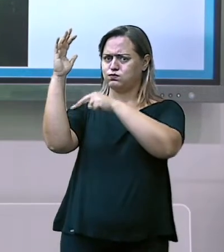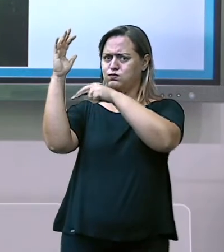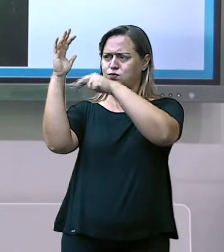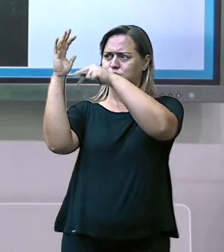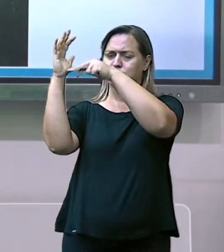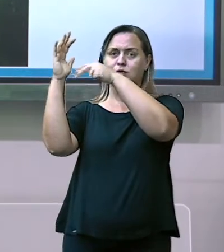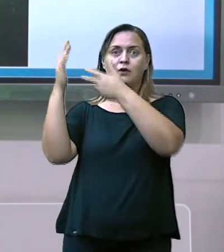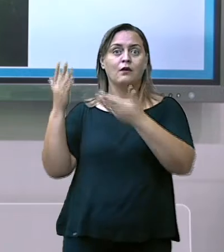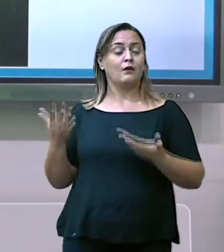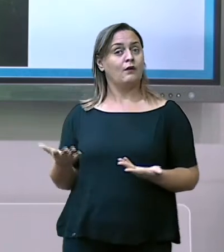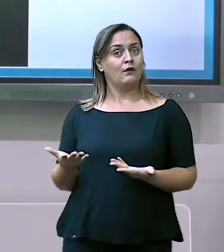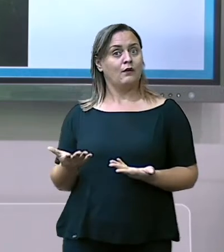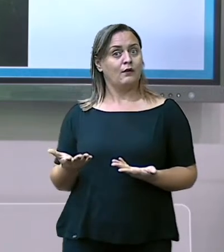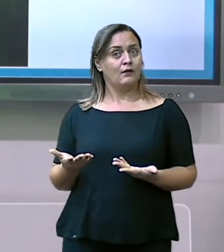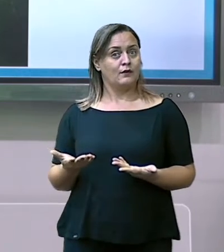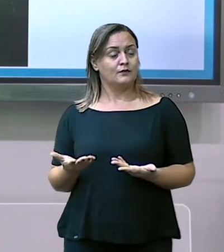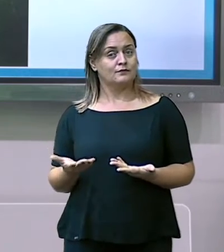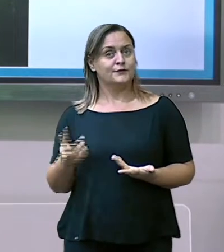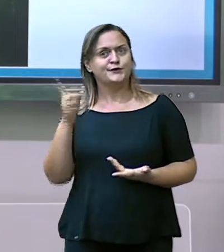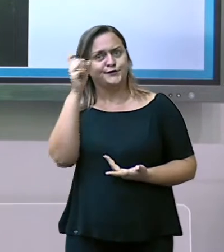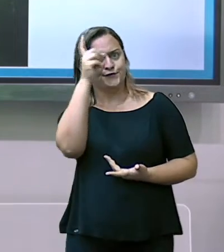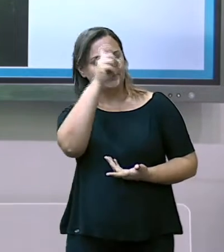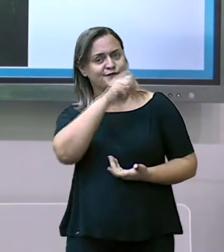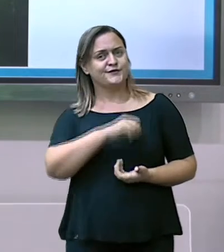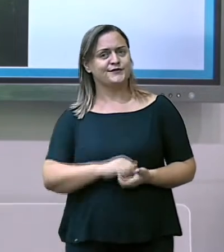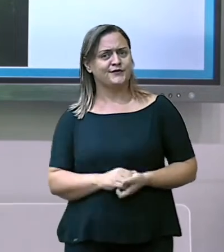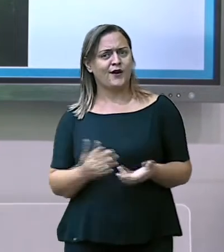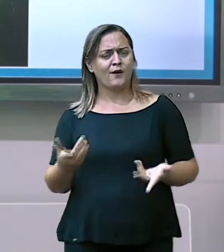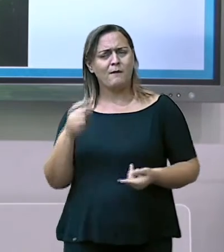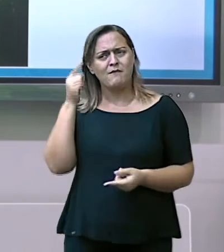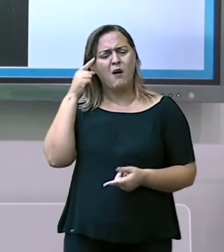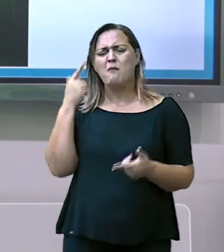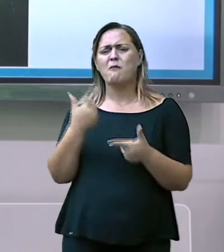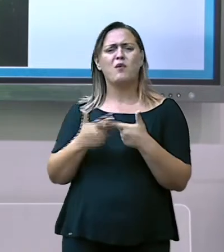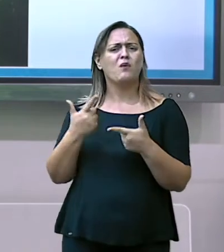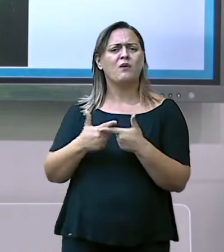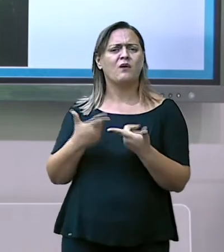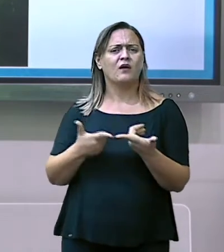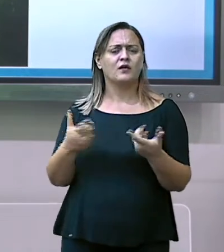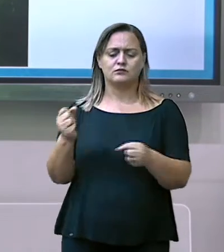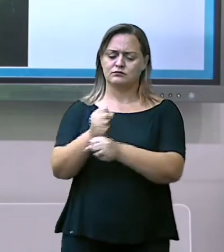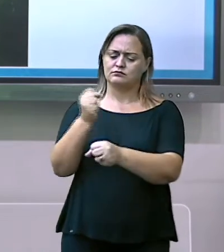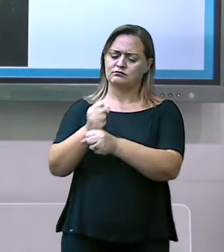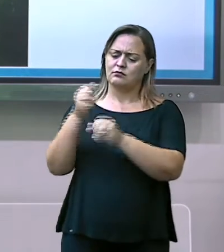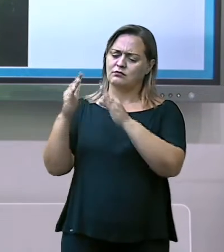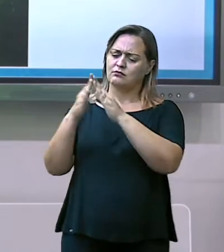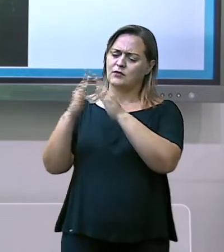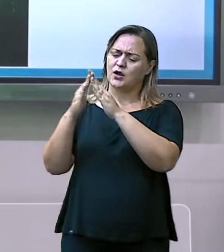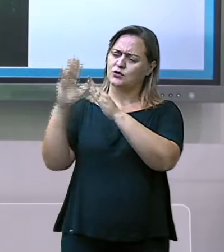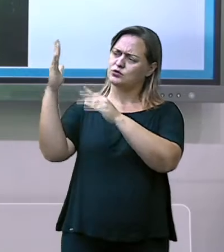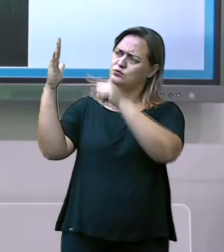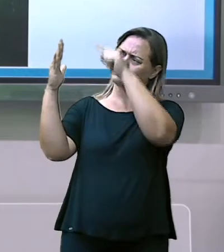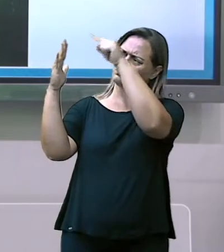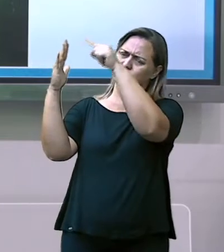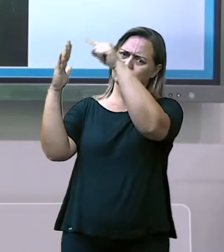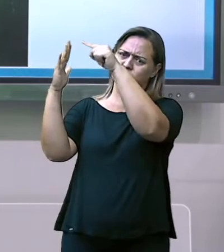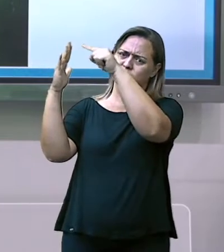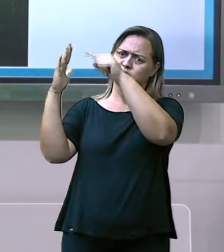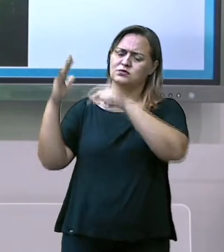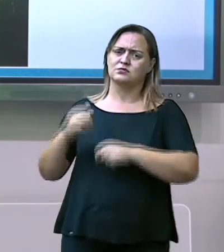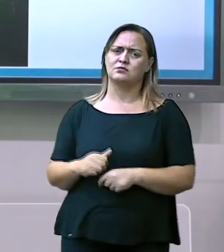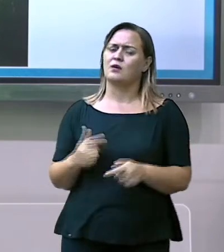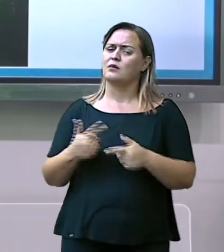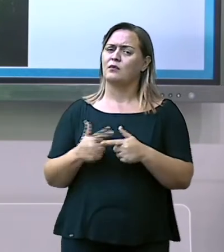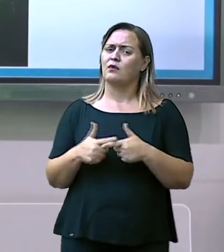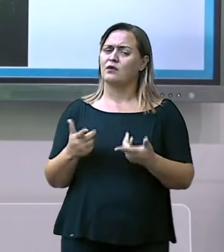Por que que as casas são no alto das árvores? Interessante. Porque, na época